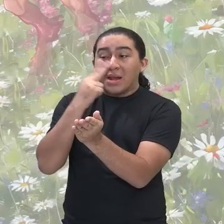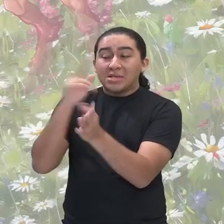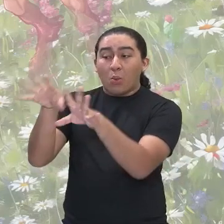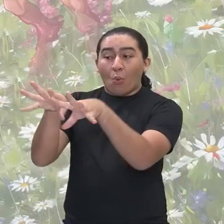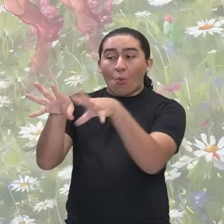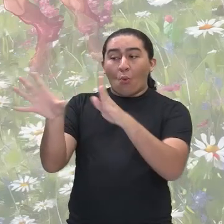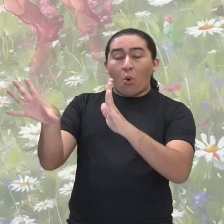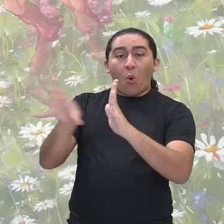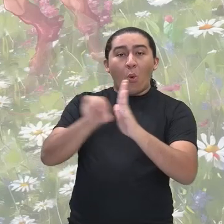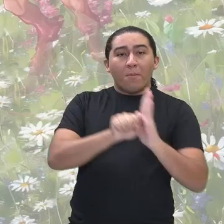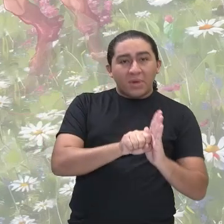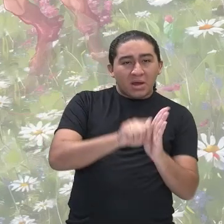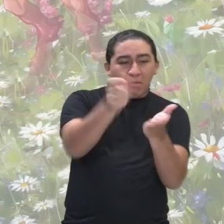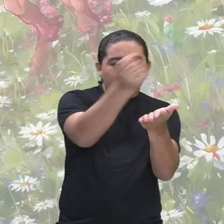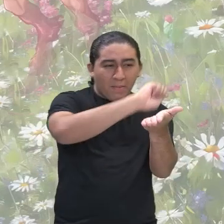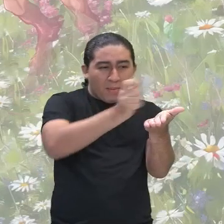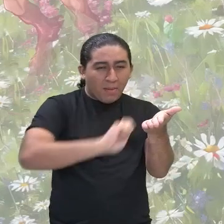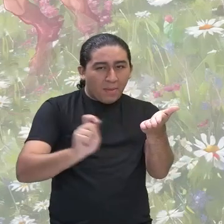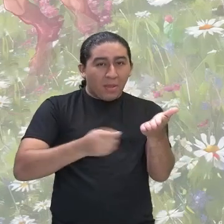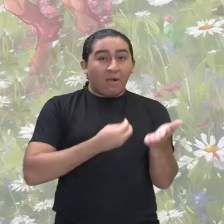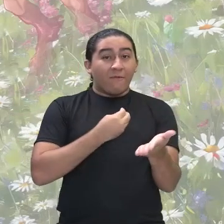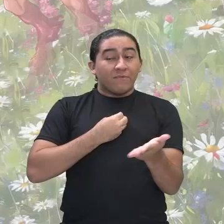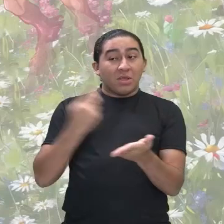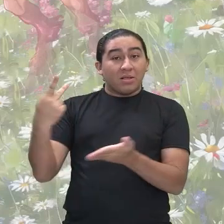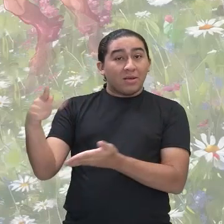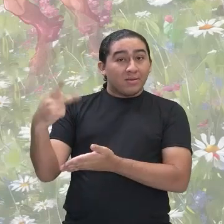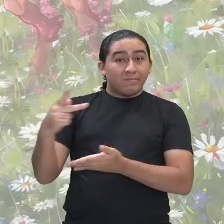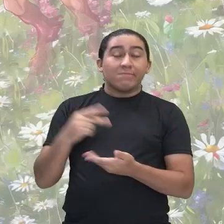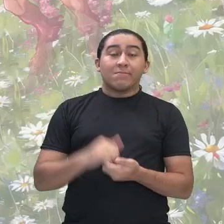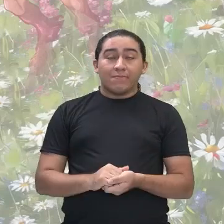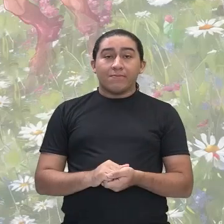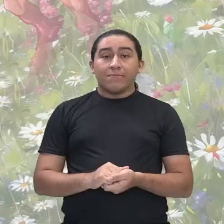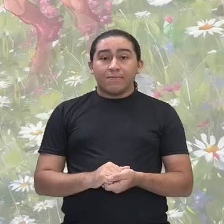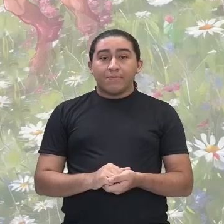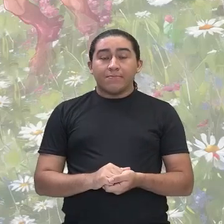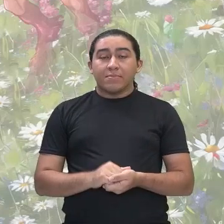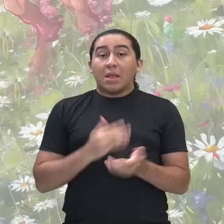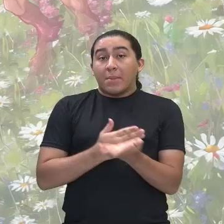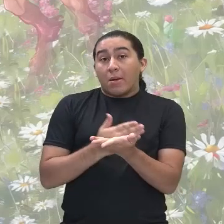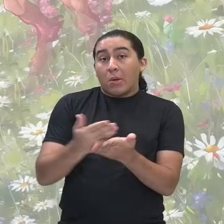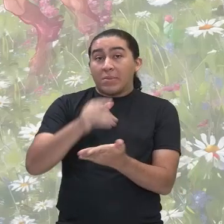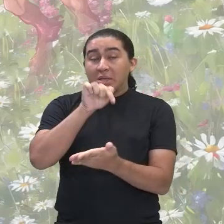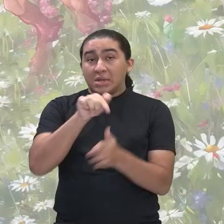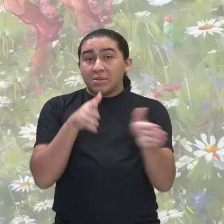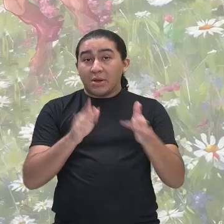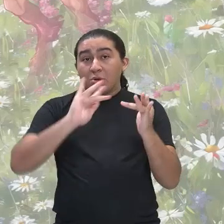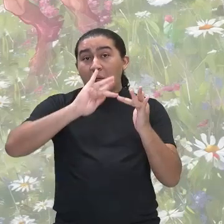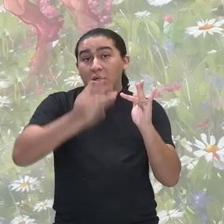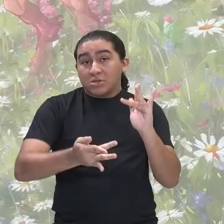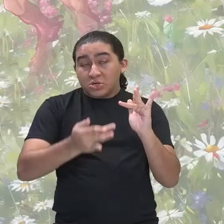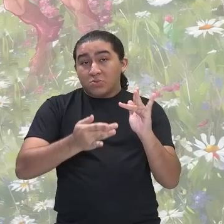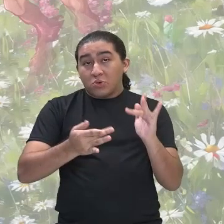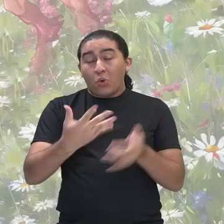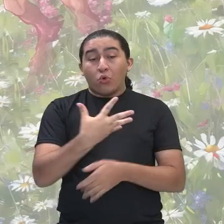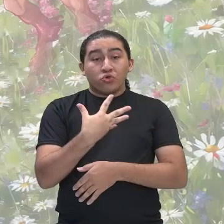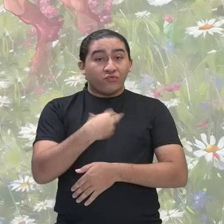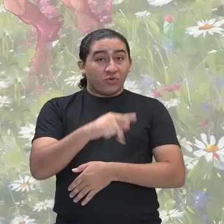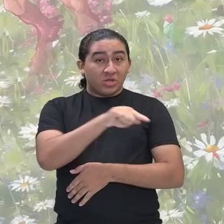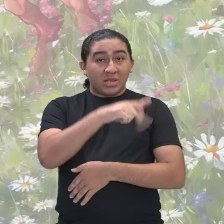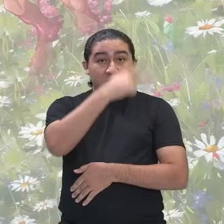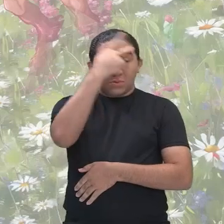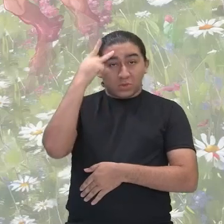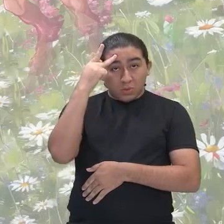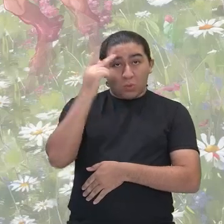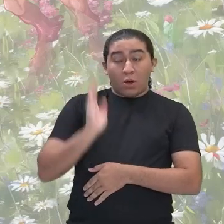mais pobres. Então, para começar, nesse período do arcadismo, os filhos dessas pessoas de posse, desses